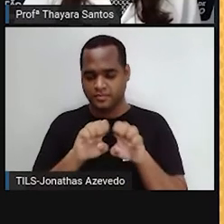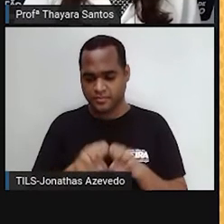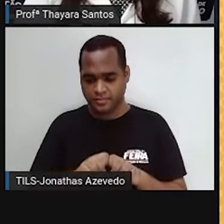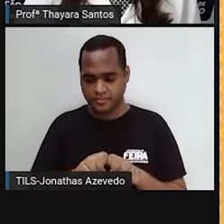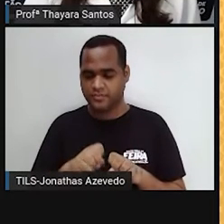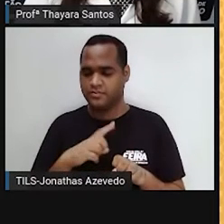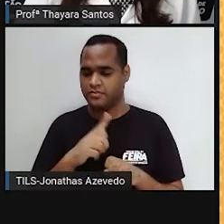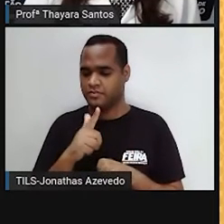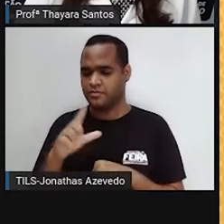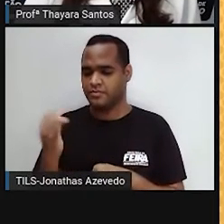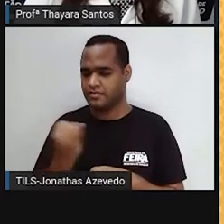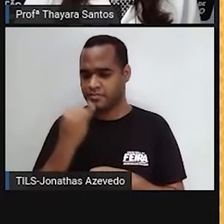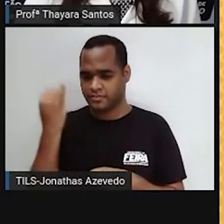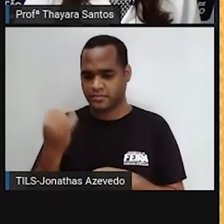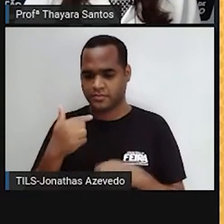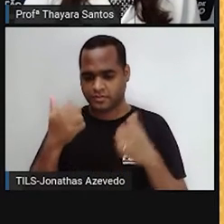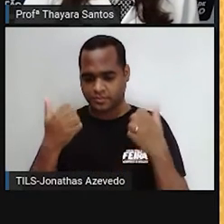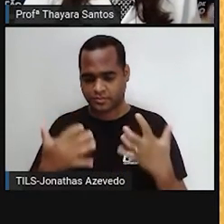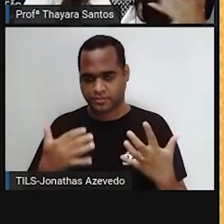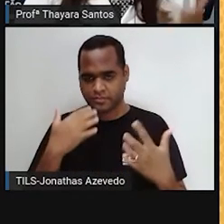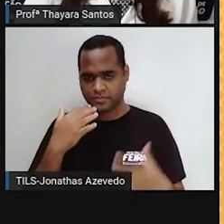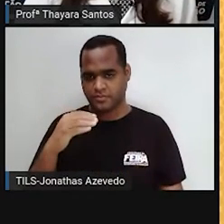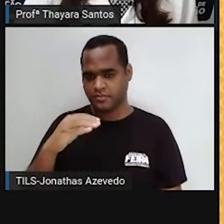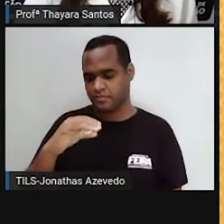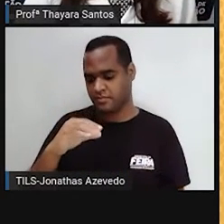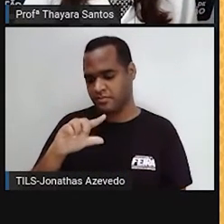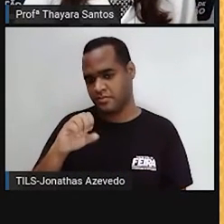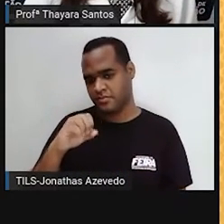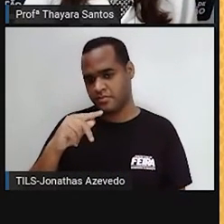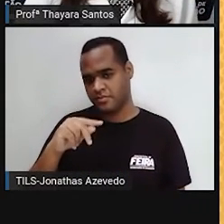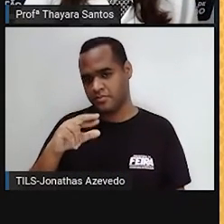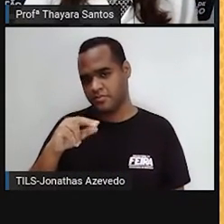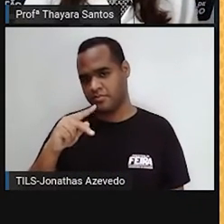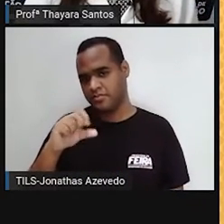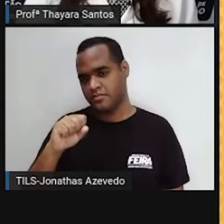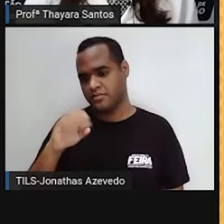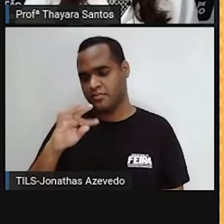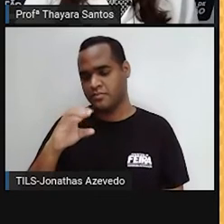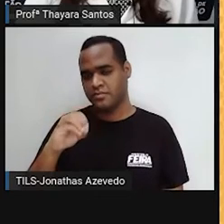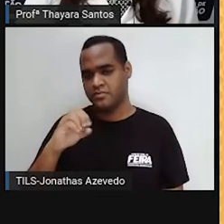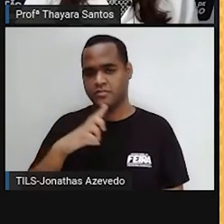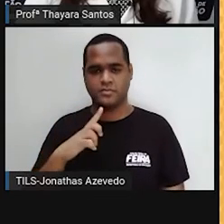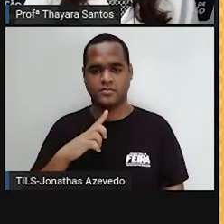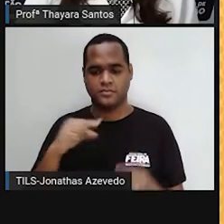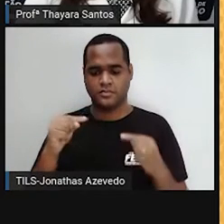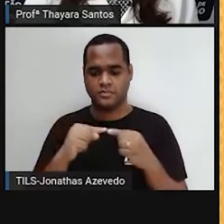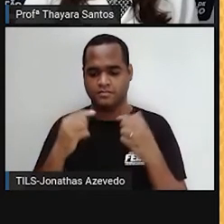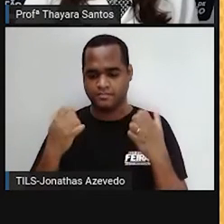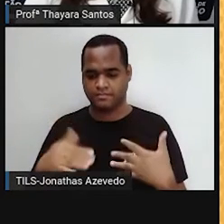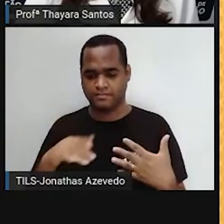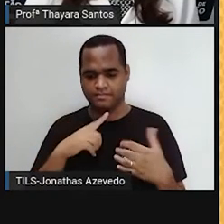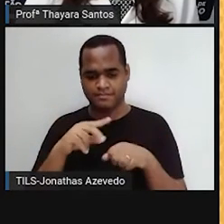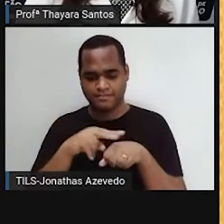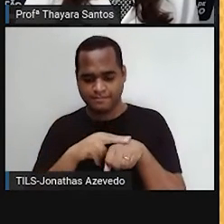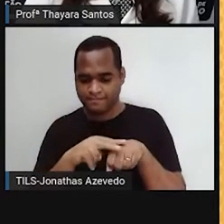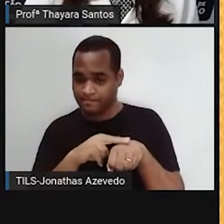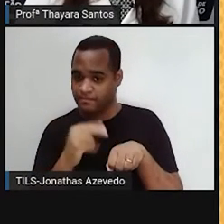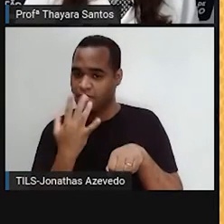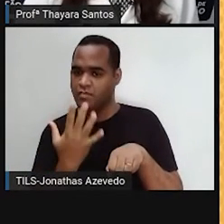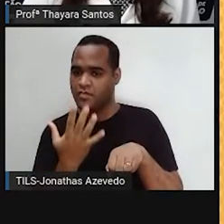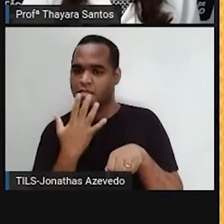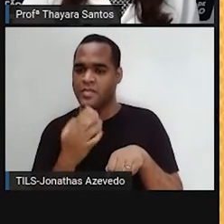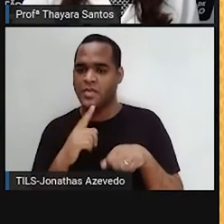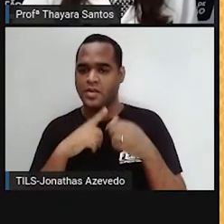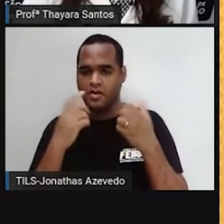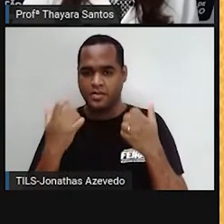é o cloroplasto. Cloroplasto é esse daqui que está representado por essa coloração esverdeada nessa célula.